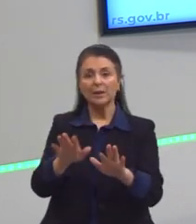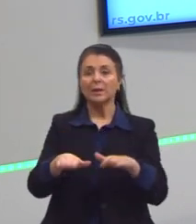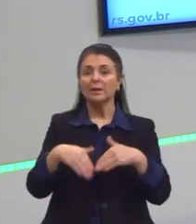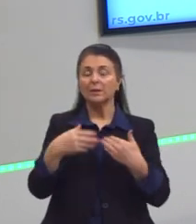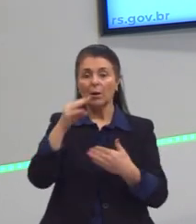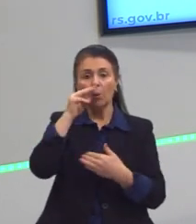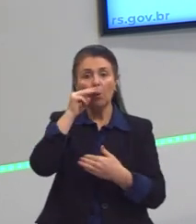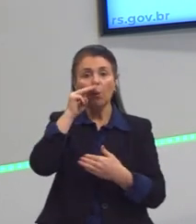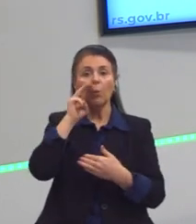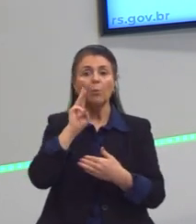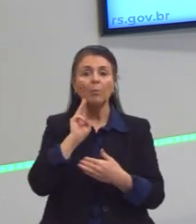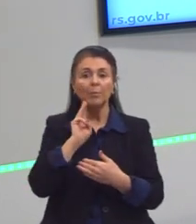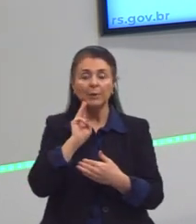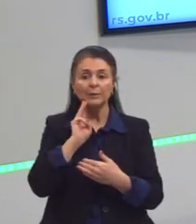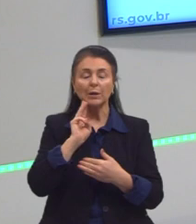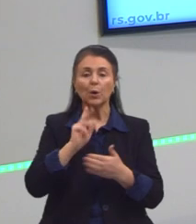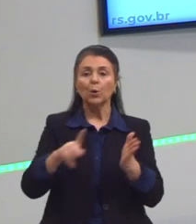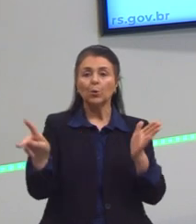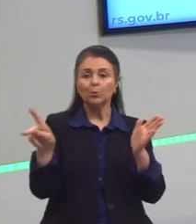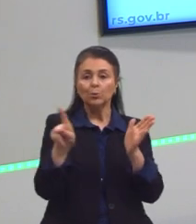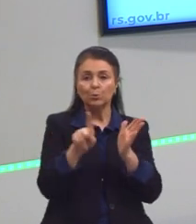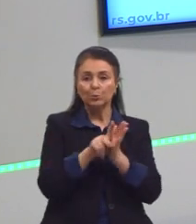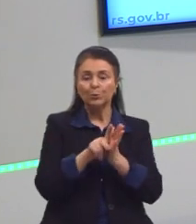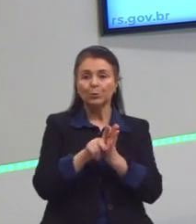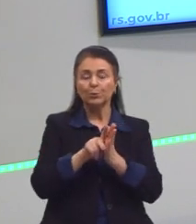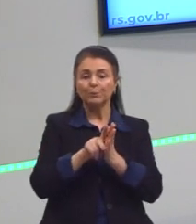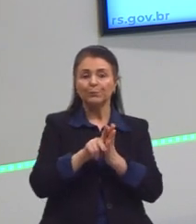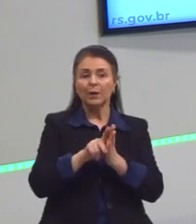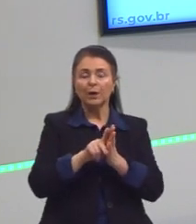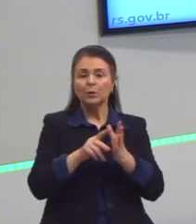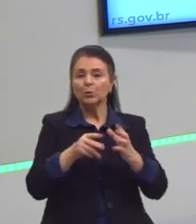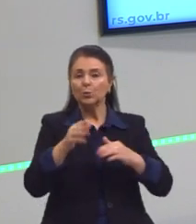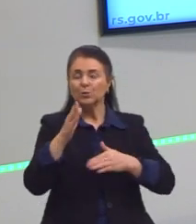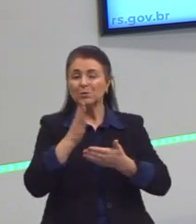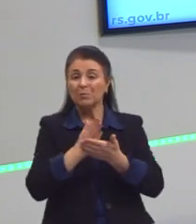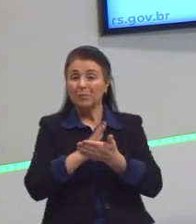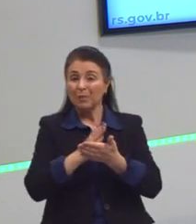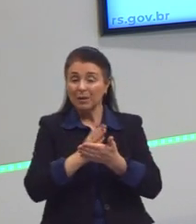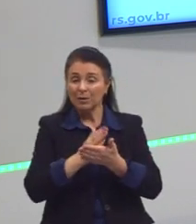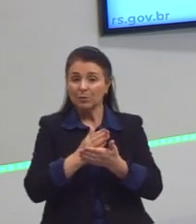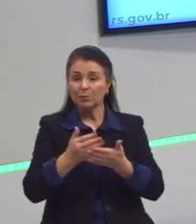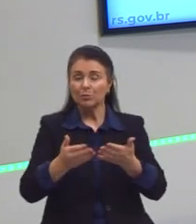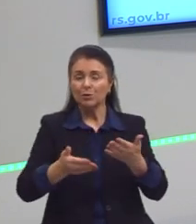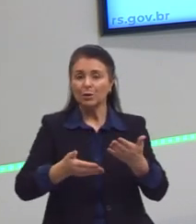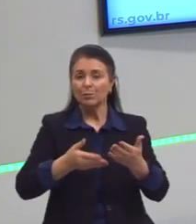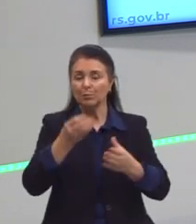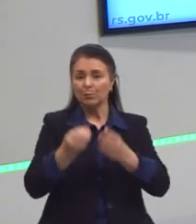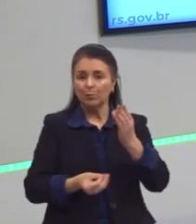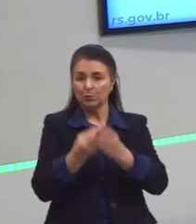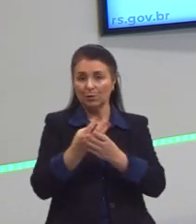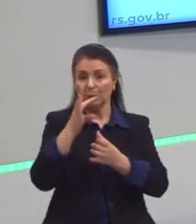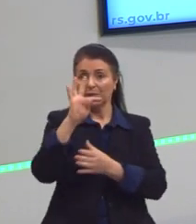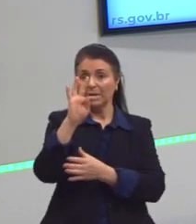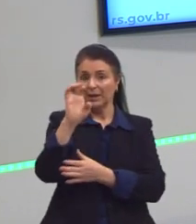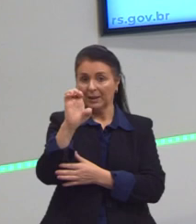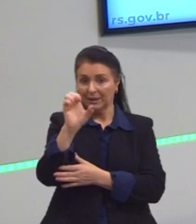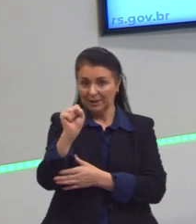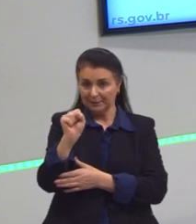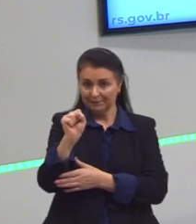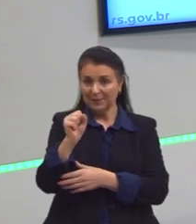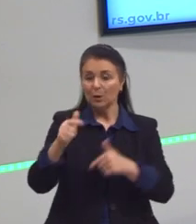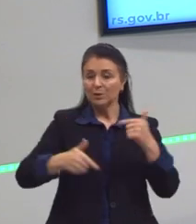os donos dos meios de produção, a burguesia, era a tese. Os trabalhadores, a